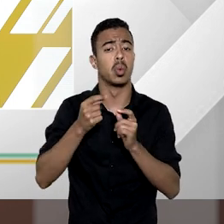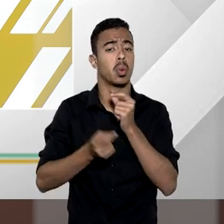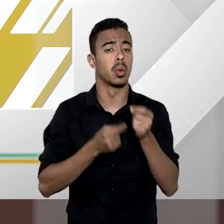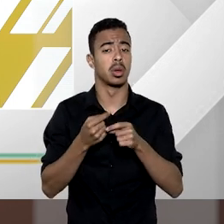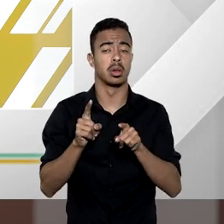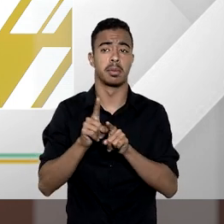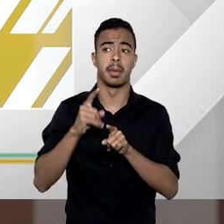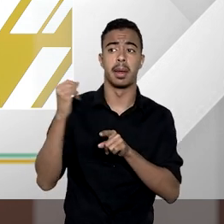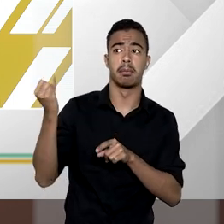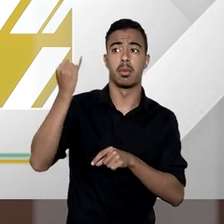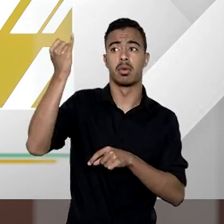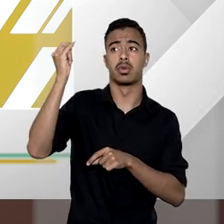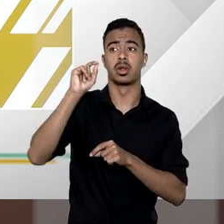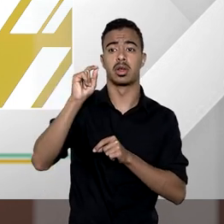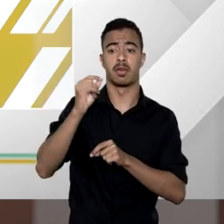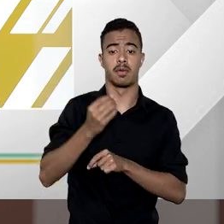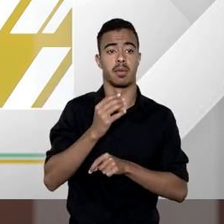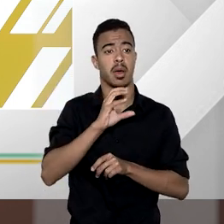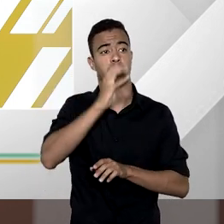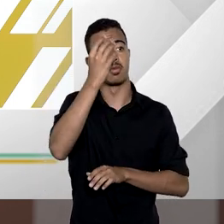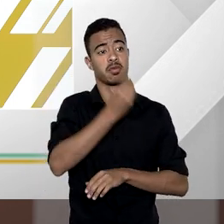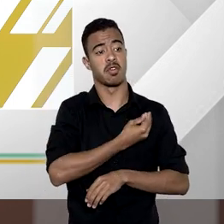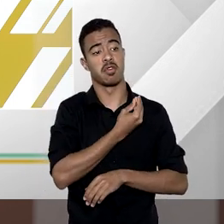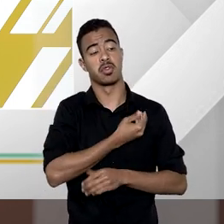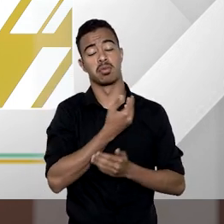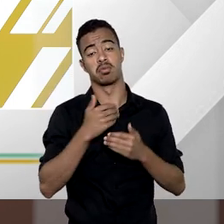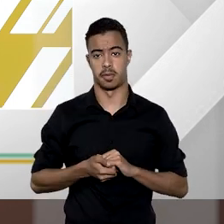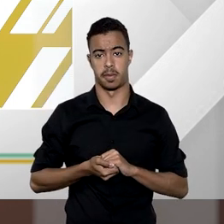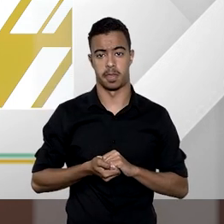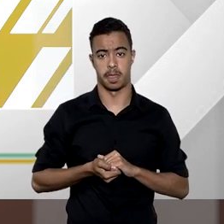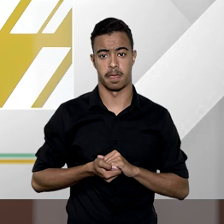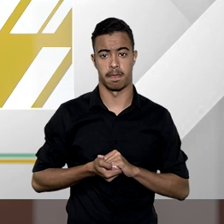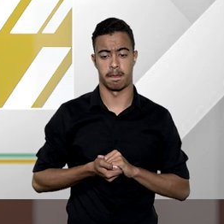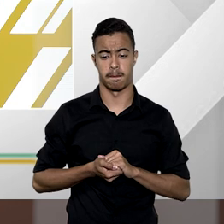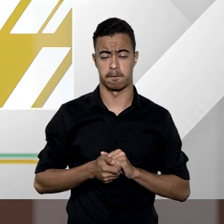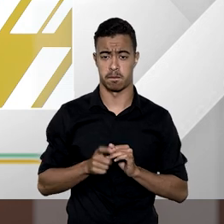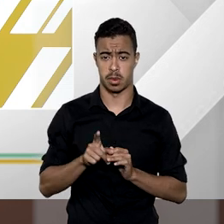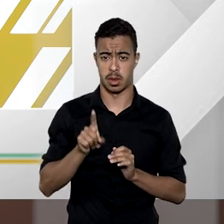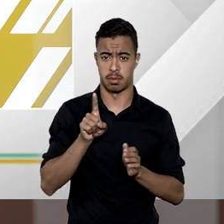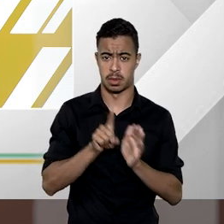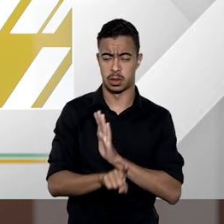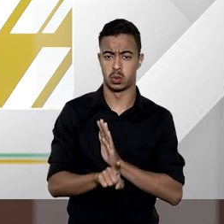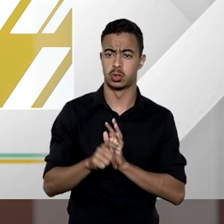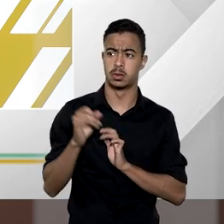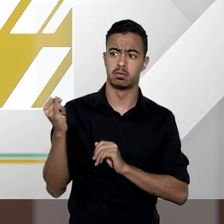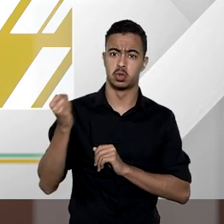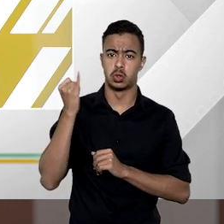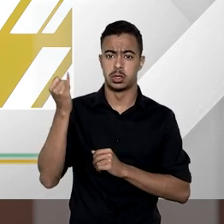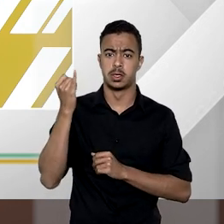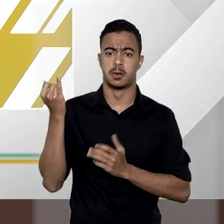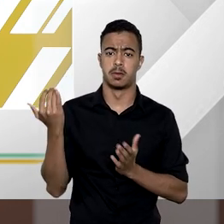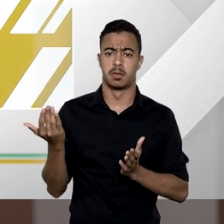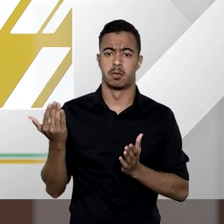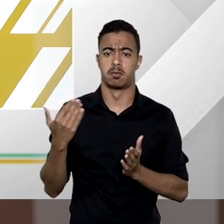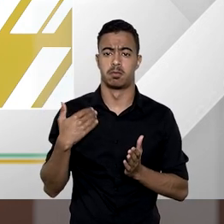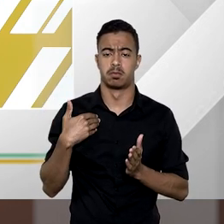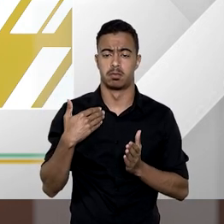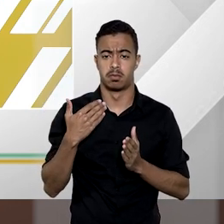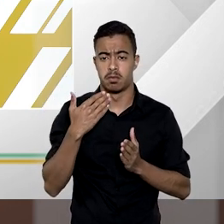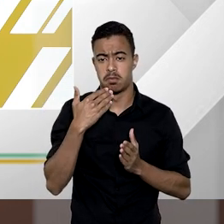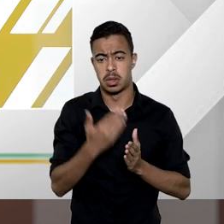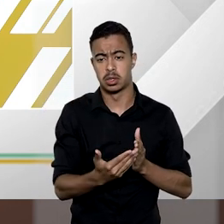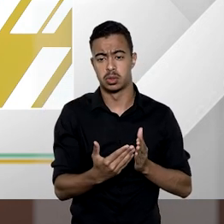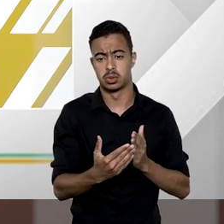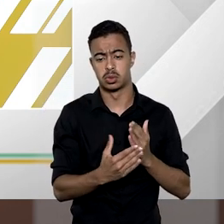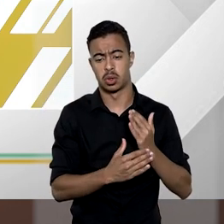relevância dele para quem vivencia uma situação dessa pergunta realmente importante inclusive porque essa